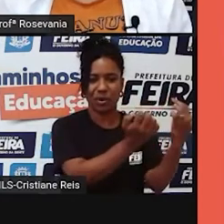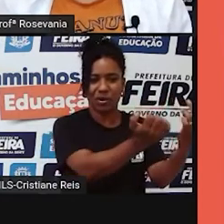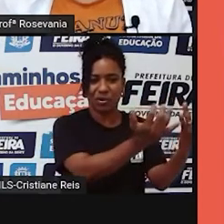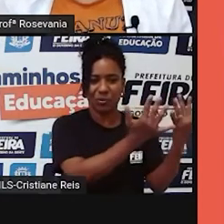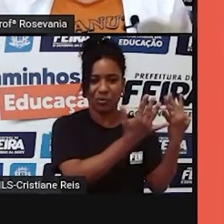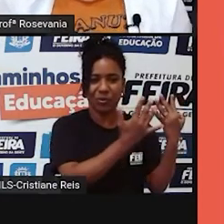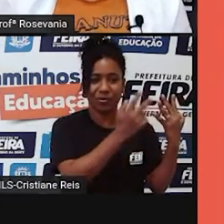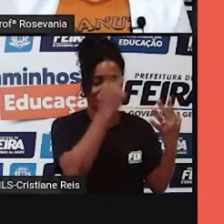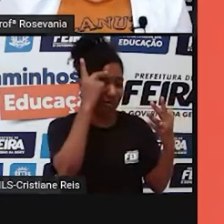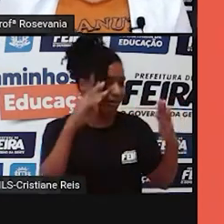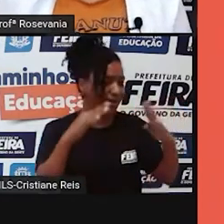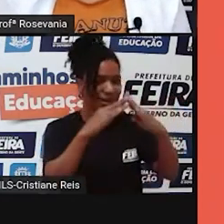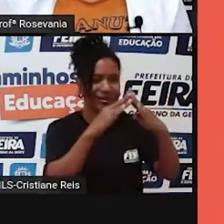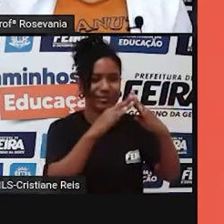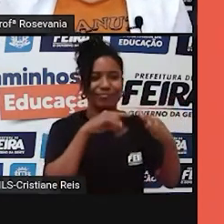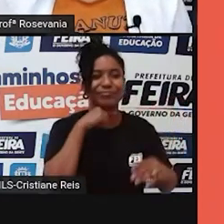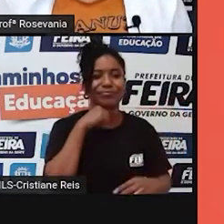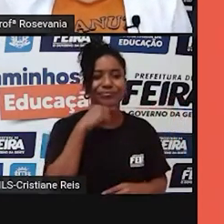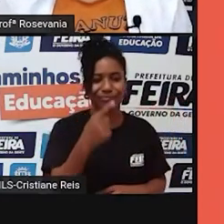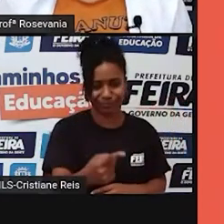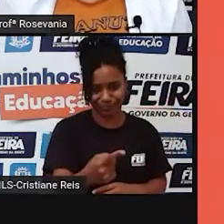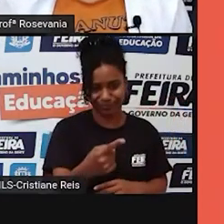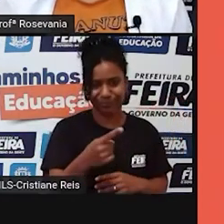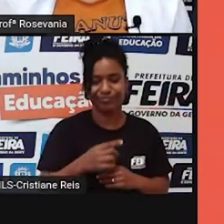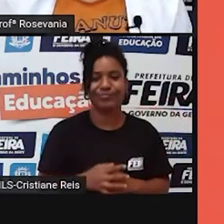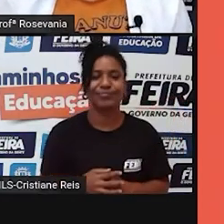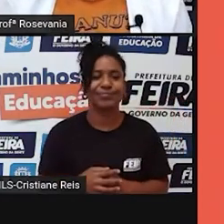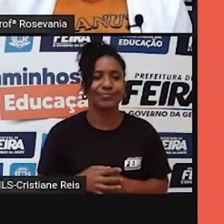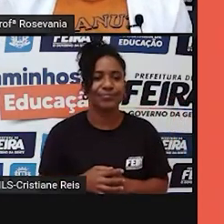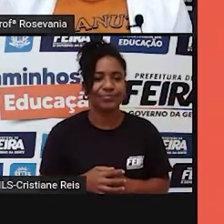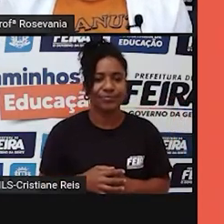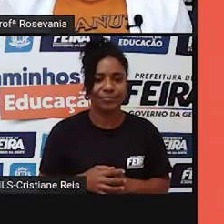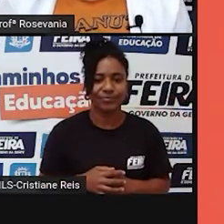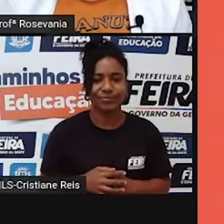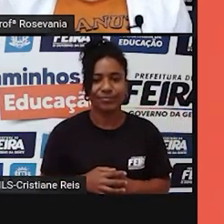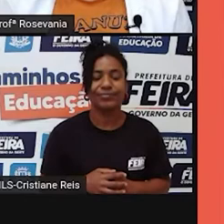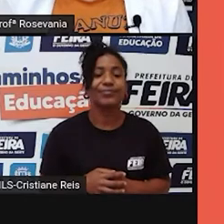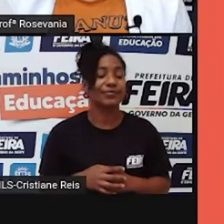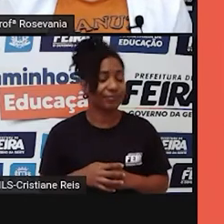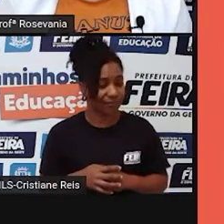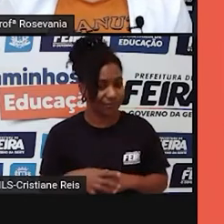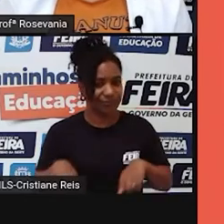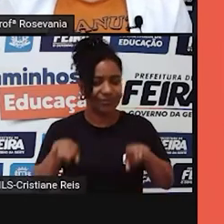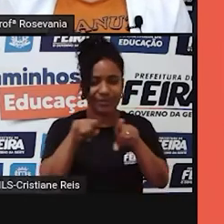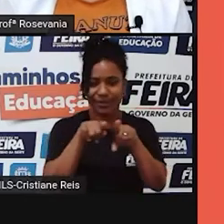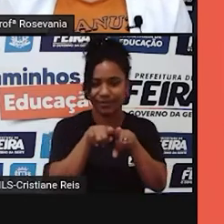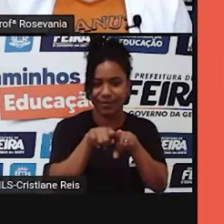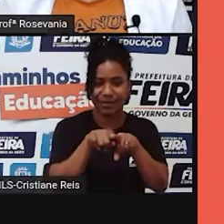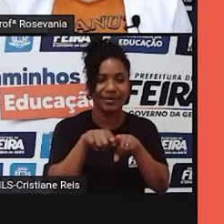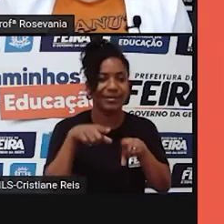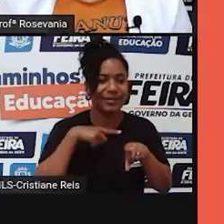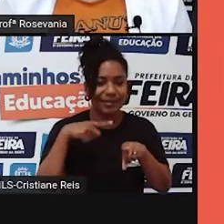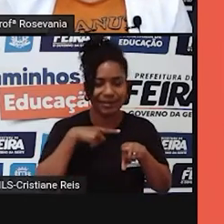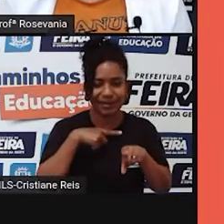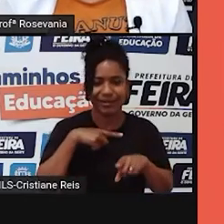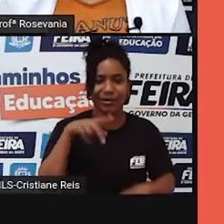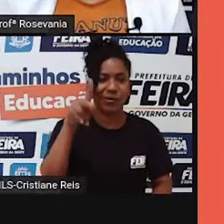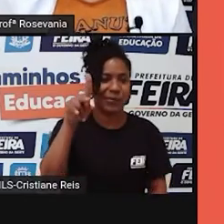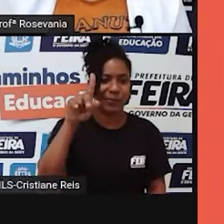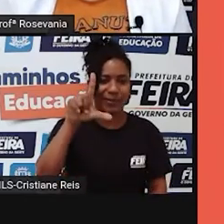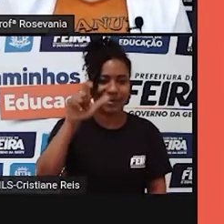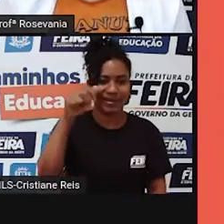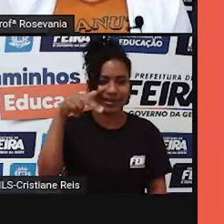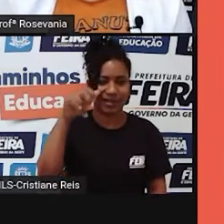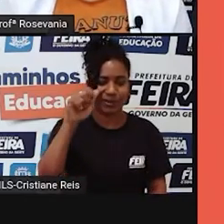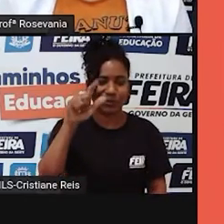principalmente hoje, no processo de mecanização que a gente está vivendo. Aqui também, a gente está aqui no meio do Planalto Central, nessa região